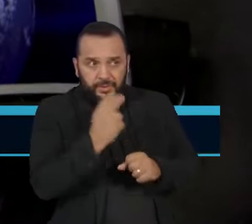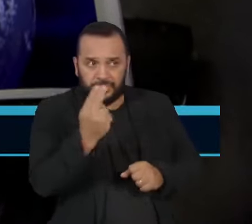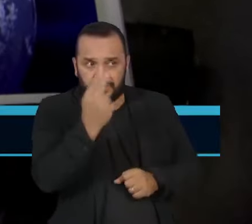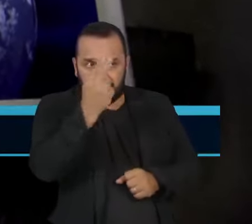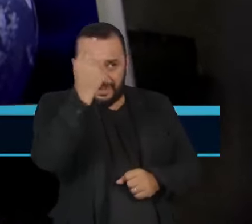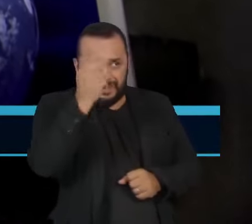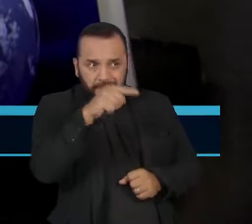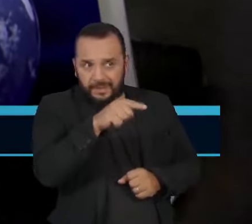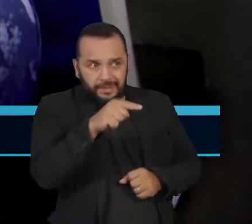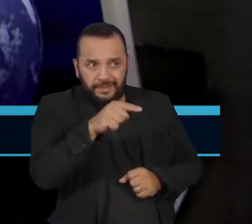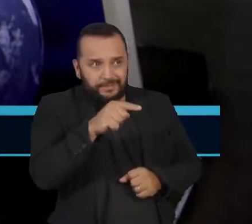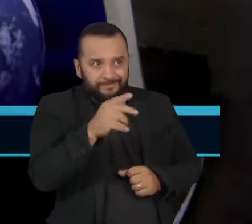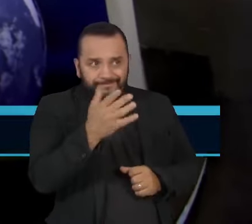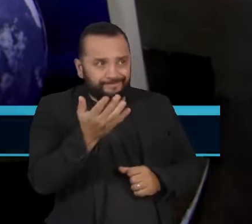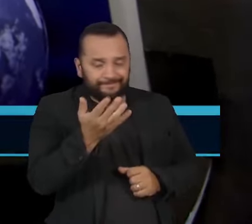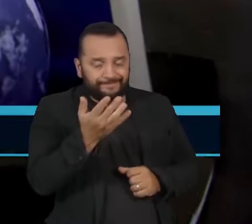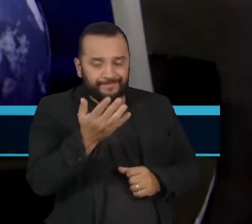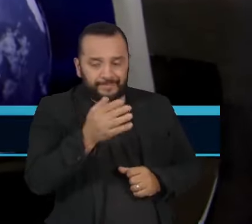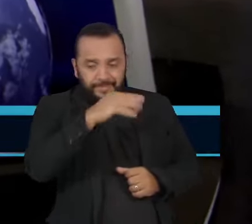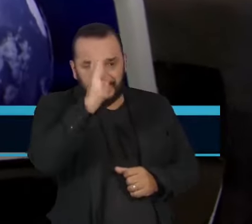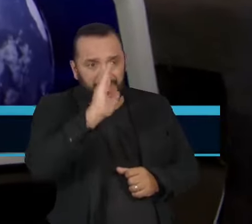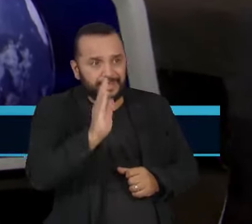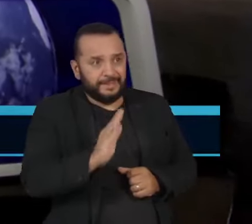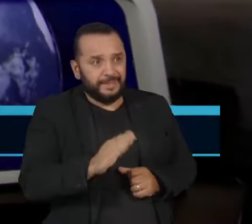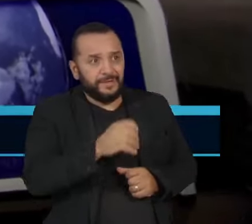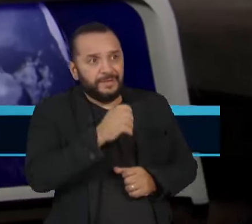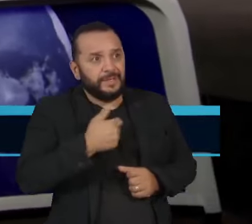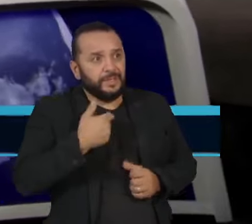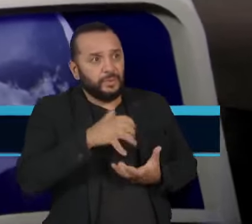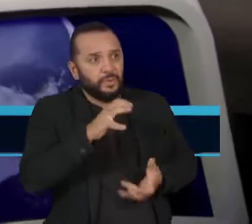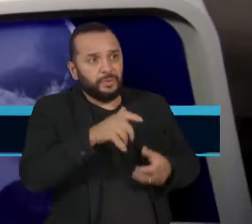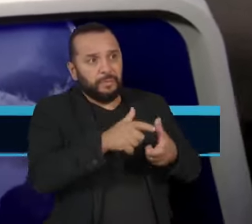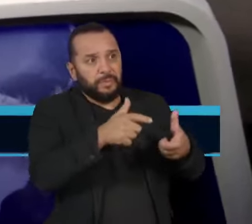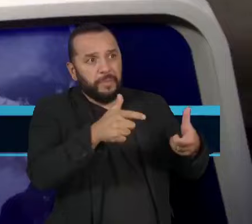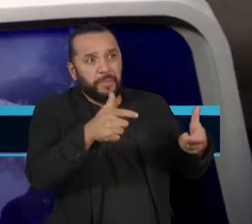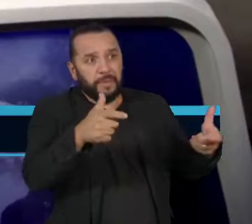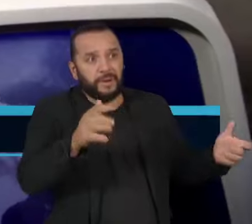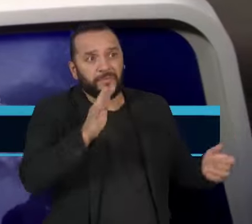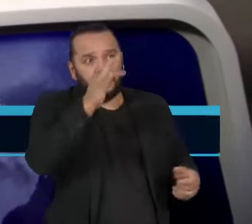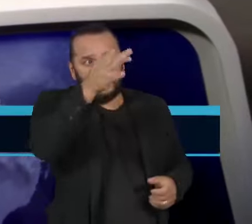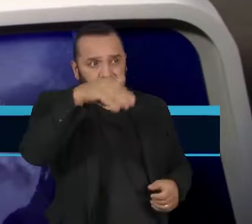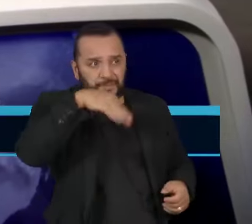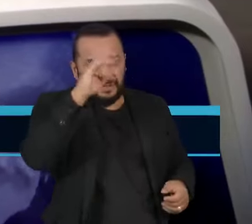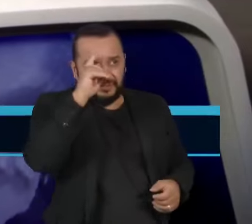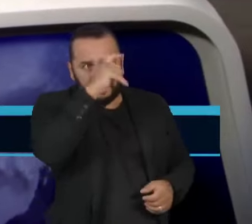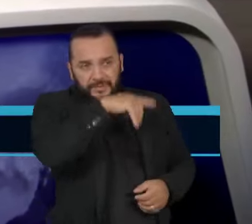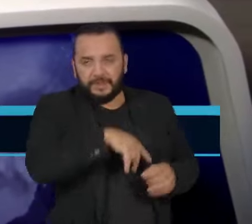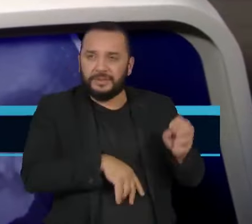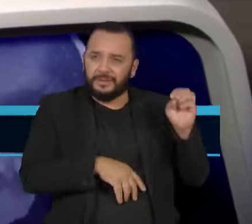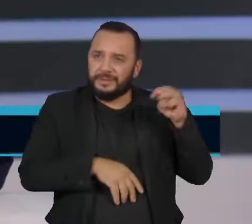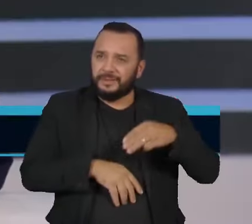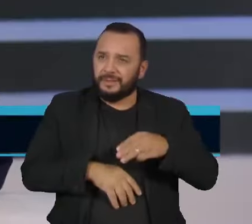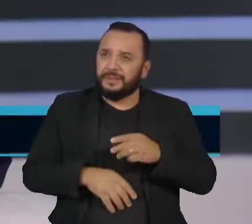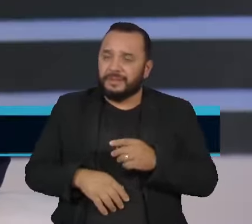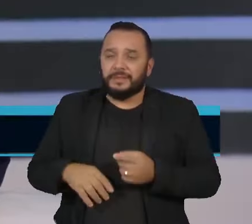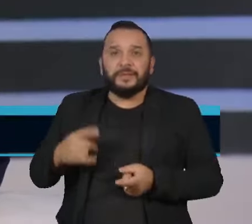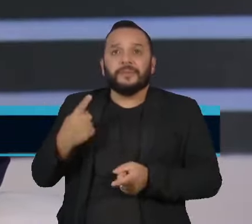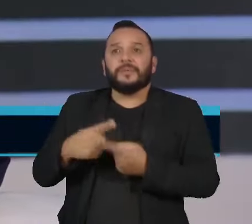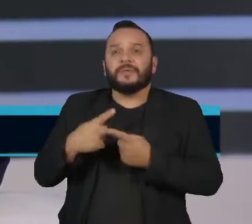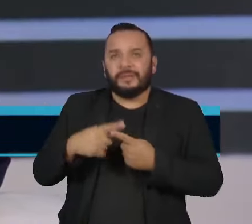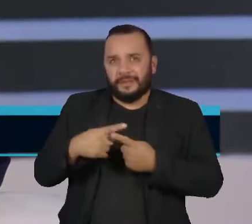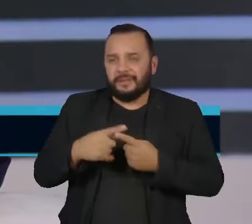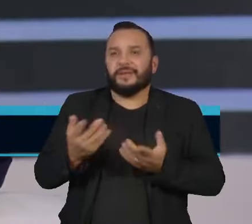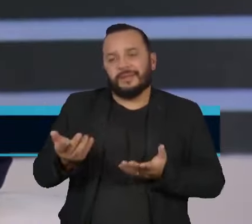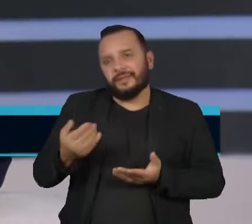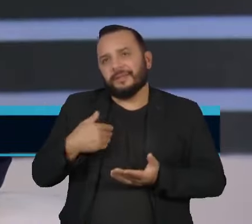E num país que envelhece, vai ficar cada vez mais difícil. Vai, vai ficar. gente está vendo aí uma inversão da piramiditária